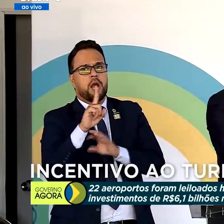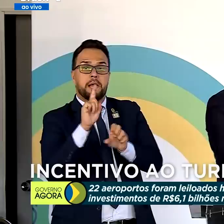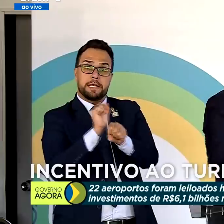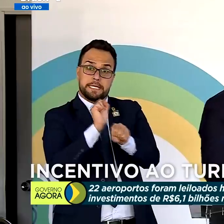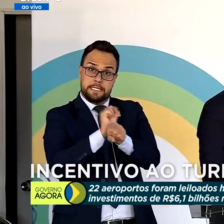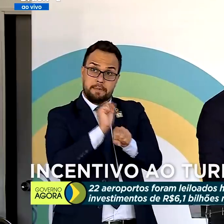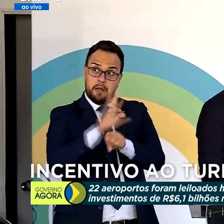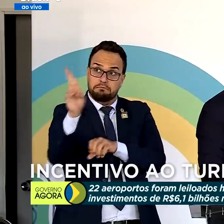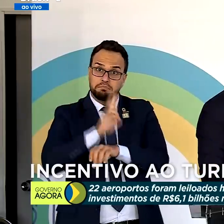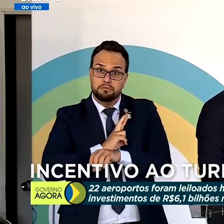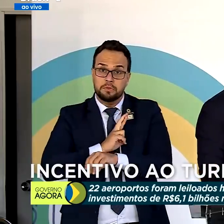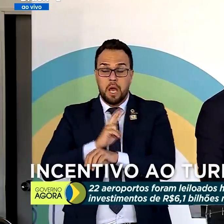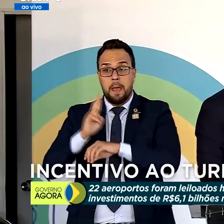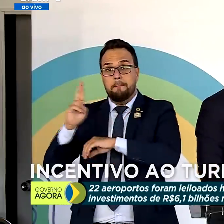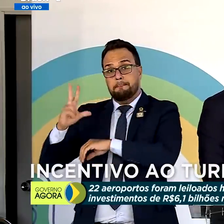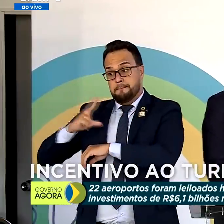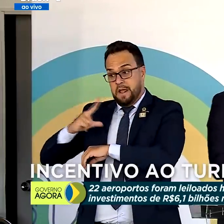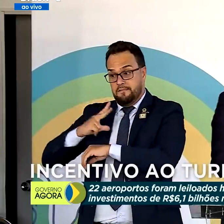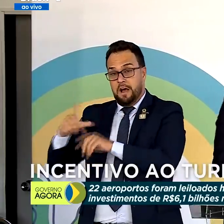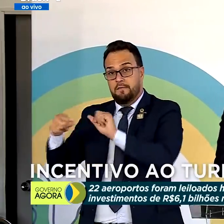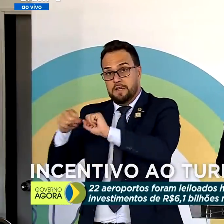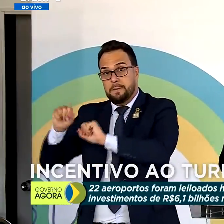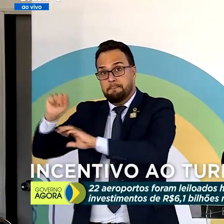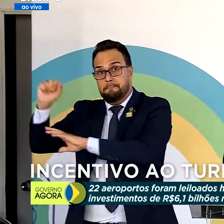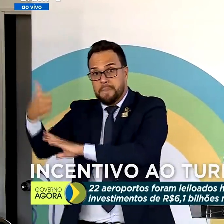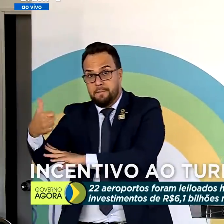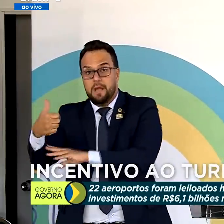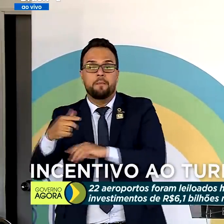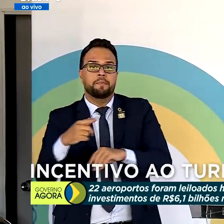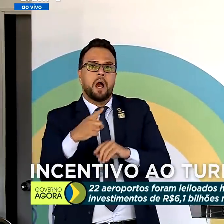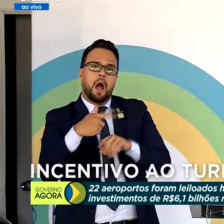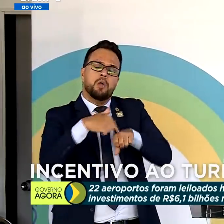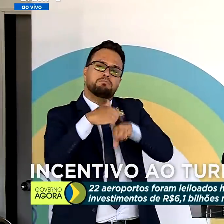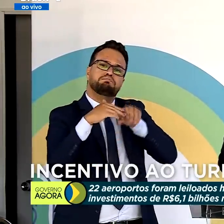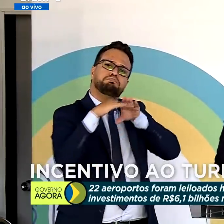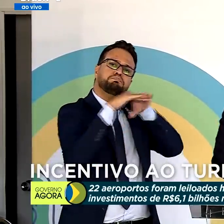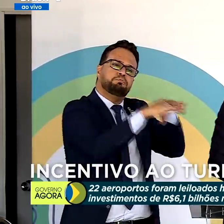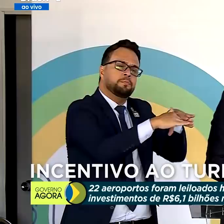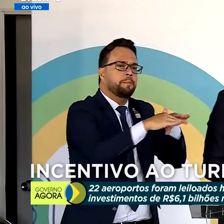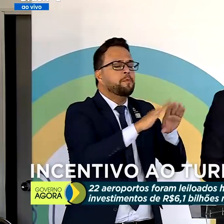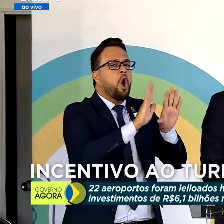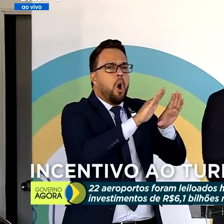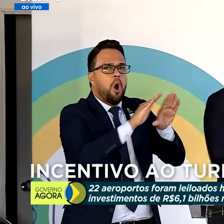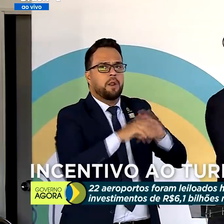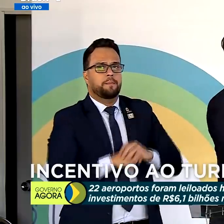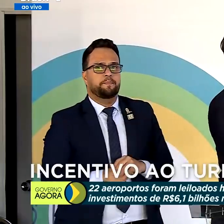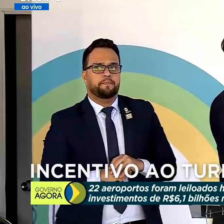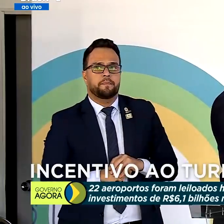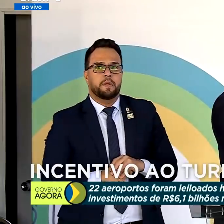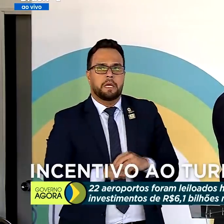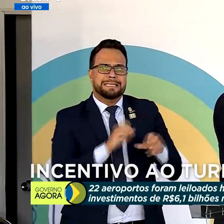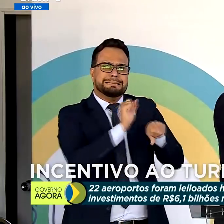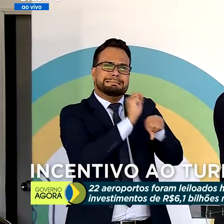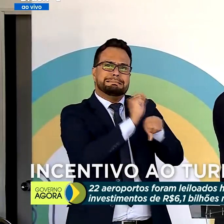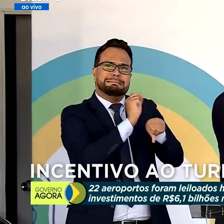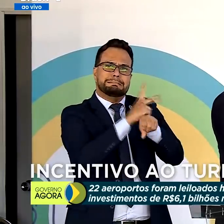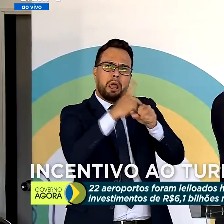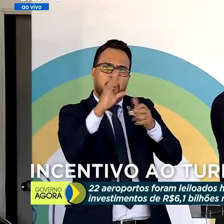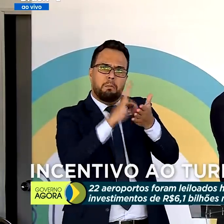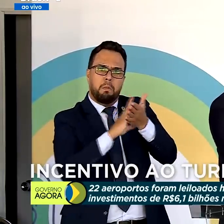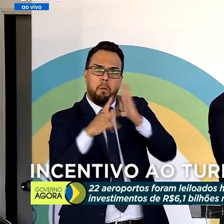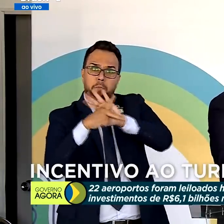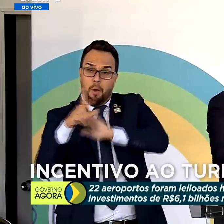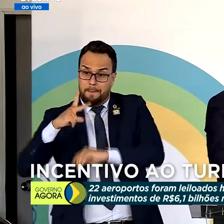a iniciativa privada fazer. Aí eu convenci o ministro Tarcísio a dizer o seguinte, ministro, até nós esperarmos a concessão,